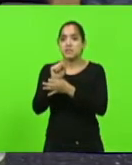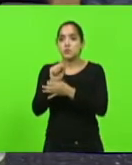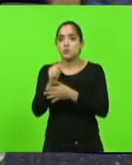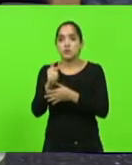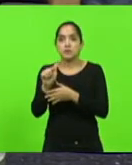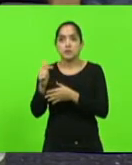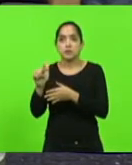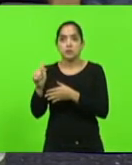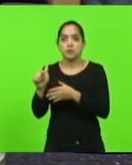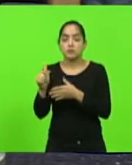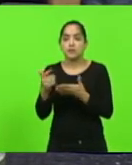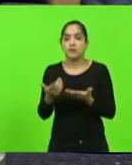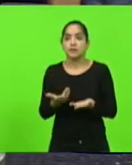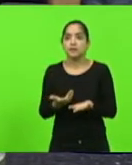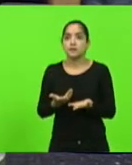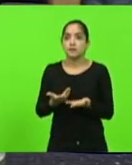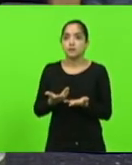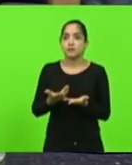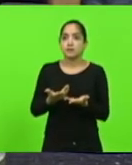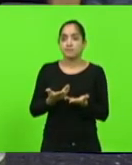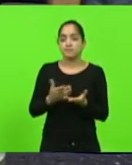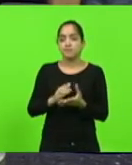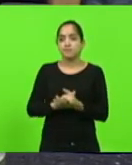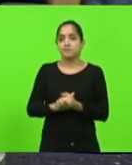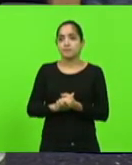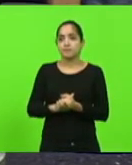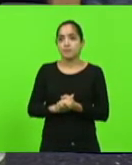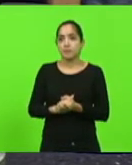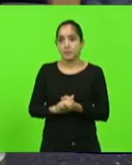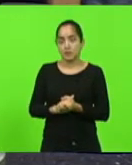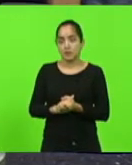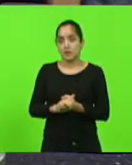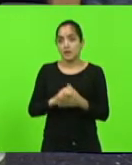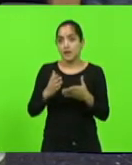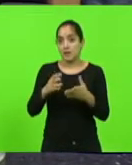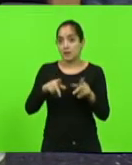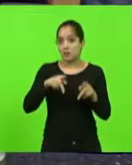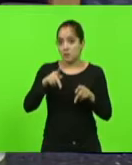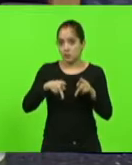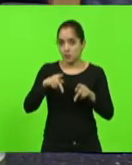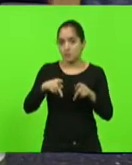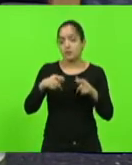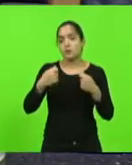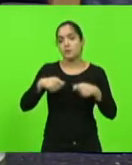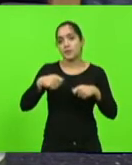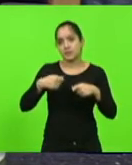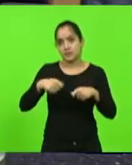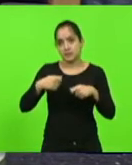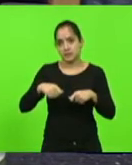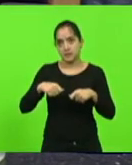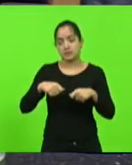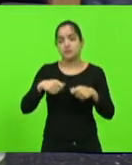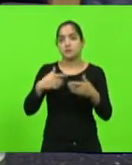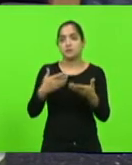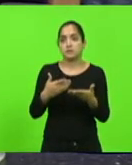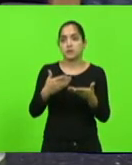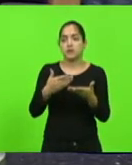pequeno em relação ao que o povo deveria receber, tanto nos débitos do